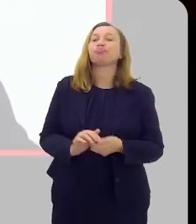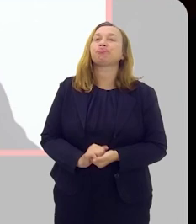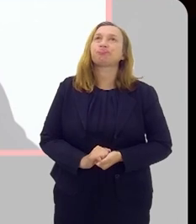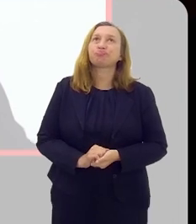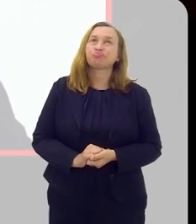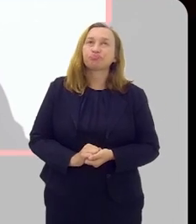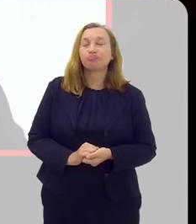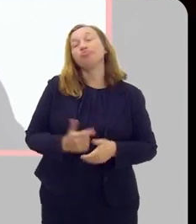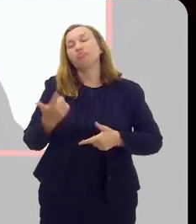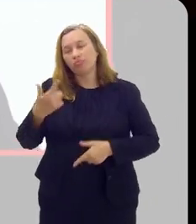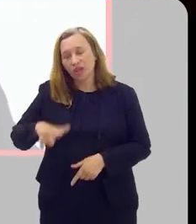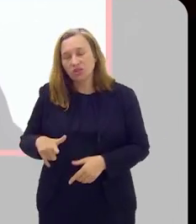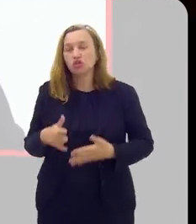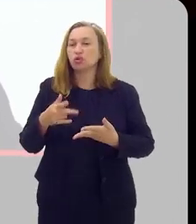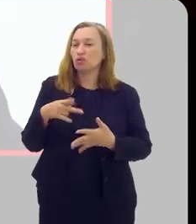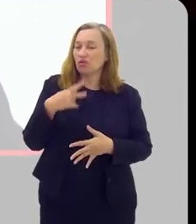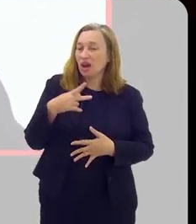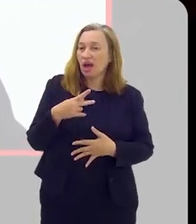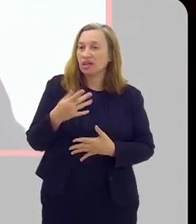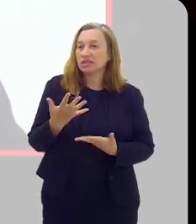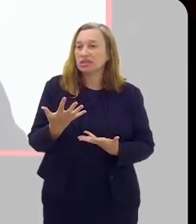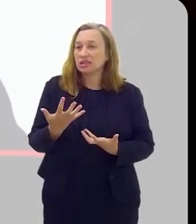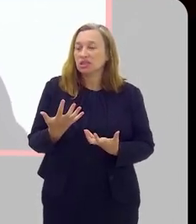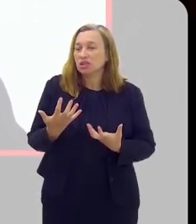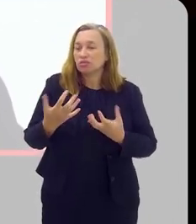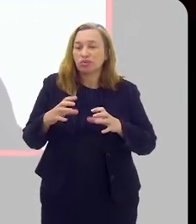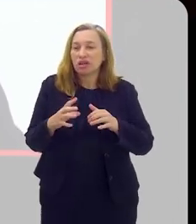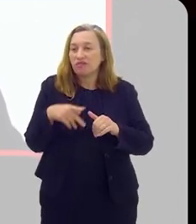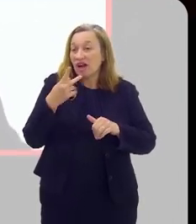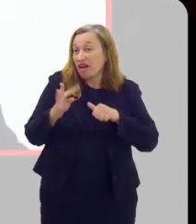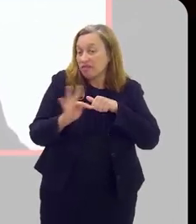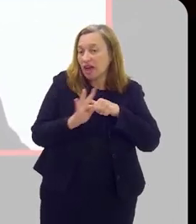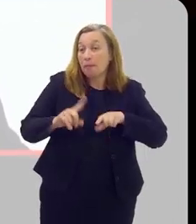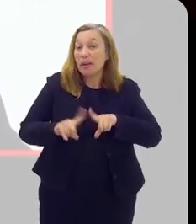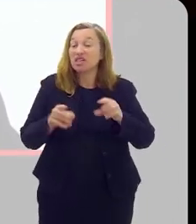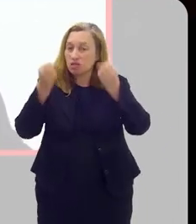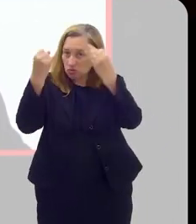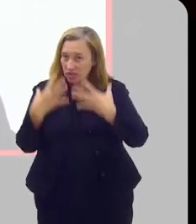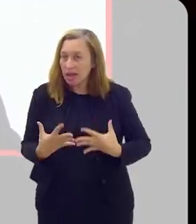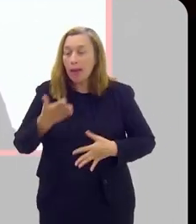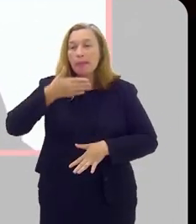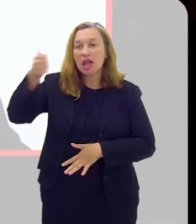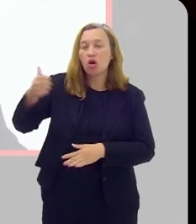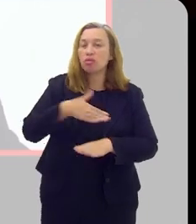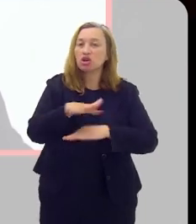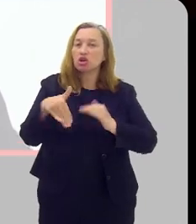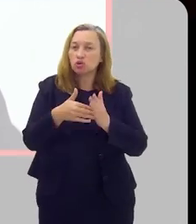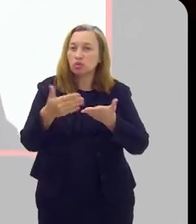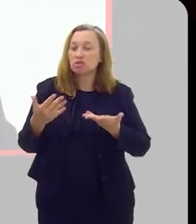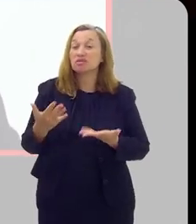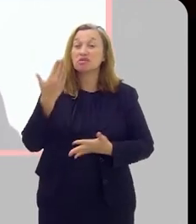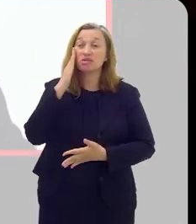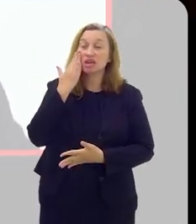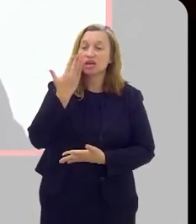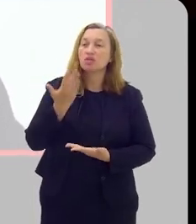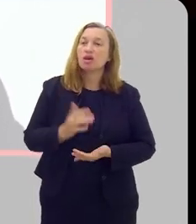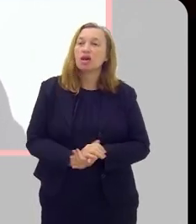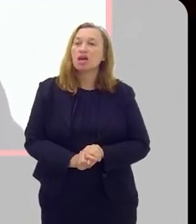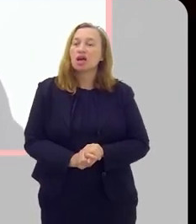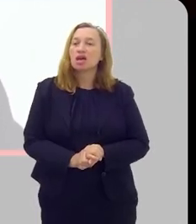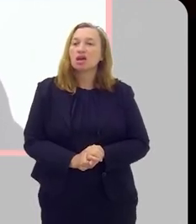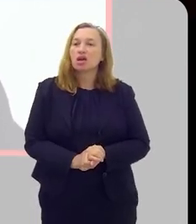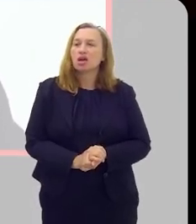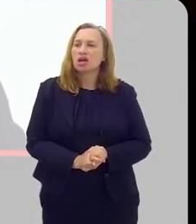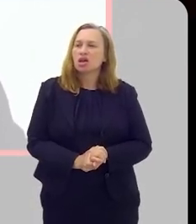forma também, de novo, sem querer ser muito técnico, mas só pra explicar melhor, pra que todo mundo entenda, é a